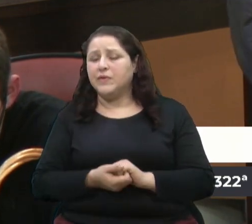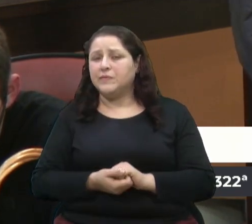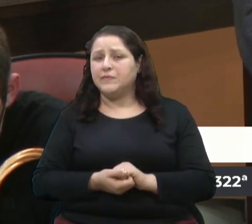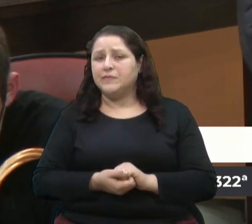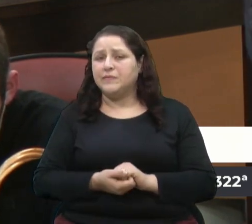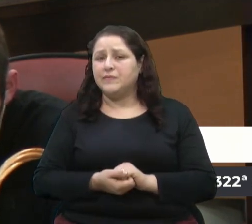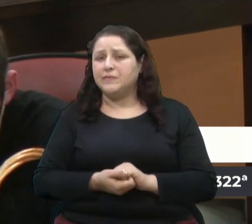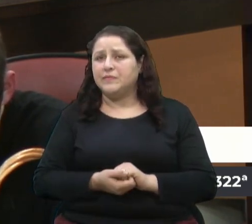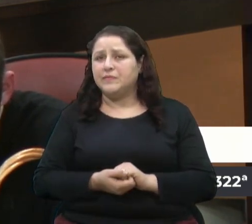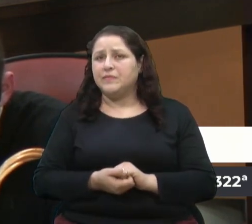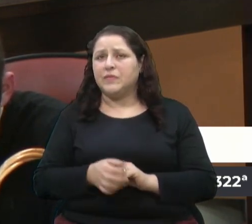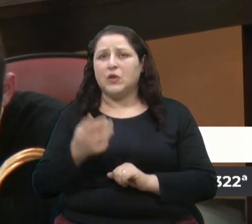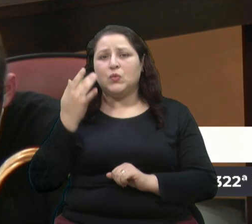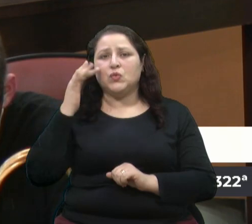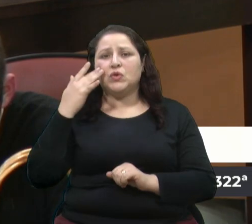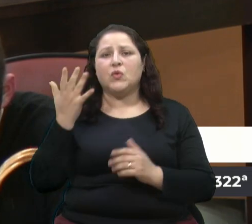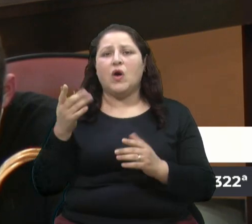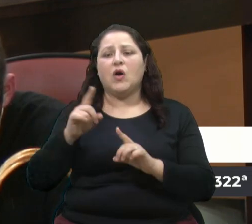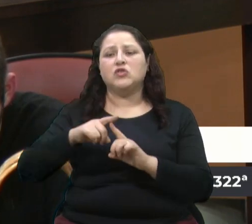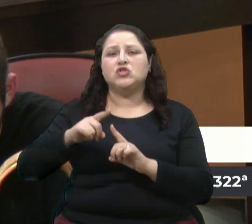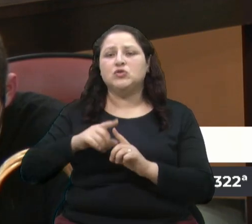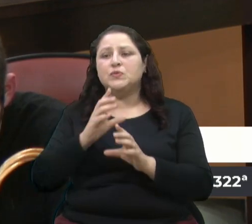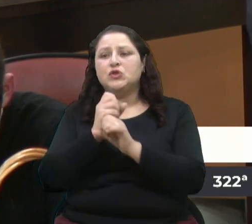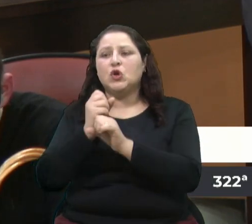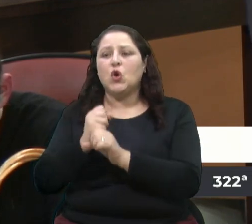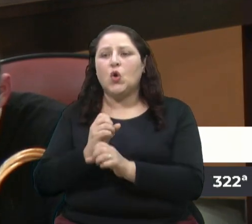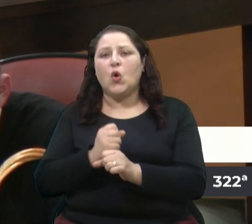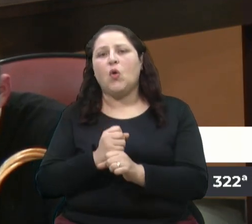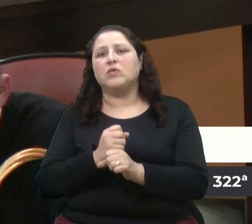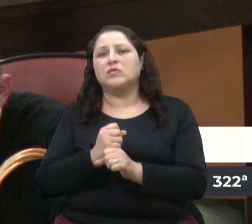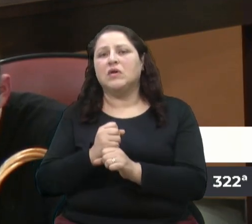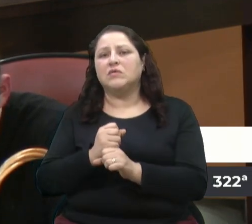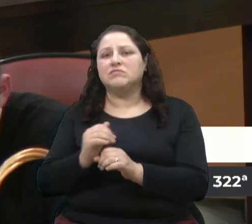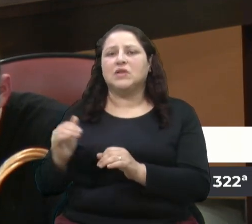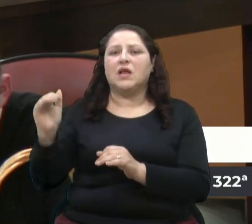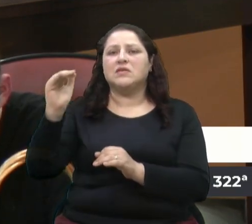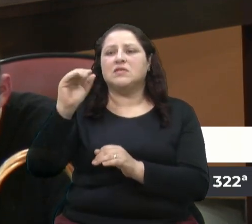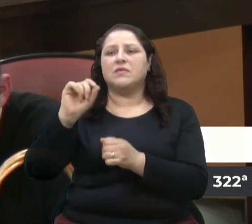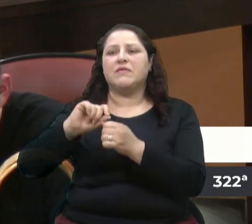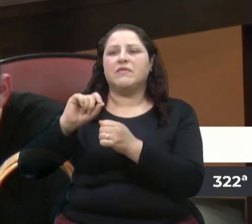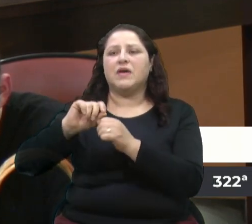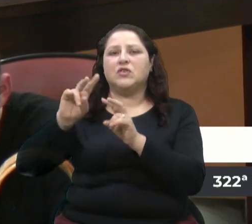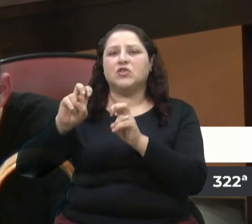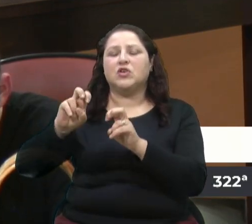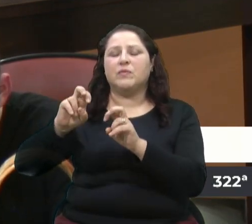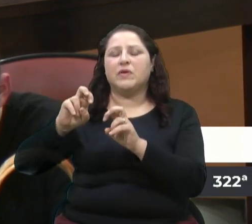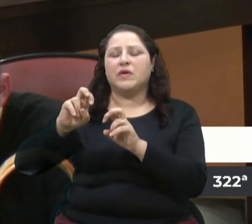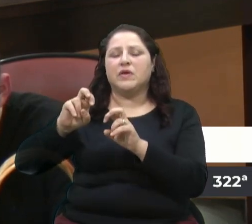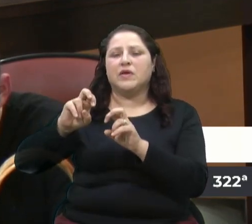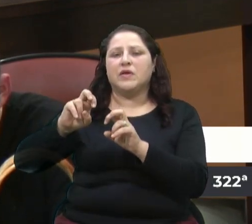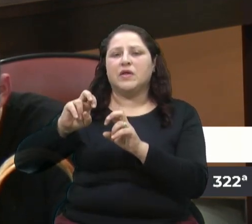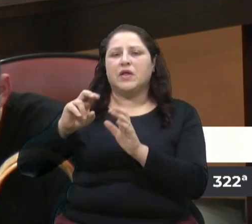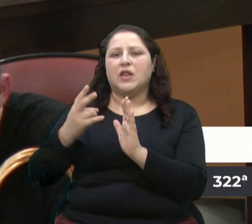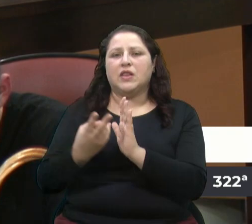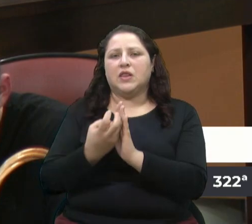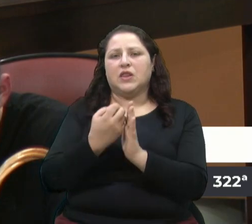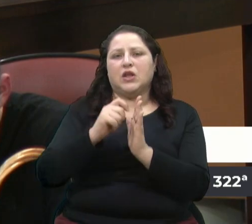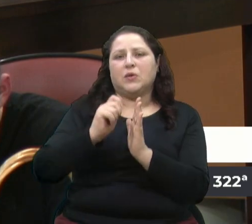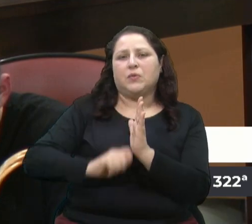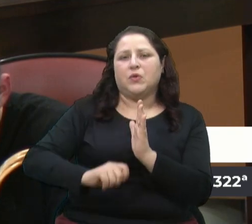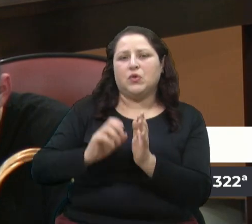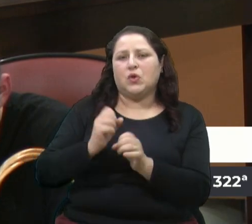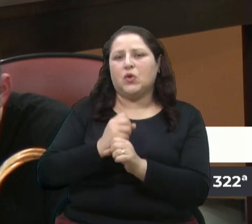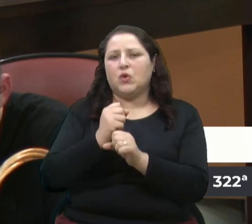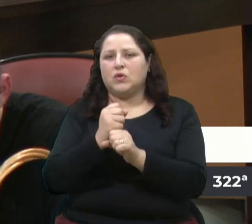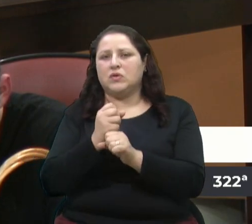sei que tipo de conta estão fazendo lá em cima na reforma tributária, que aumentando 7%